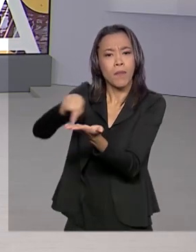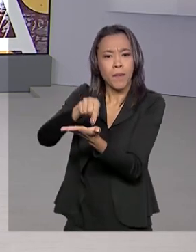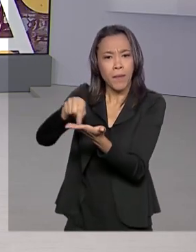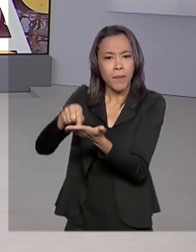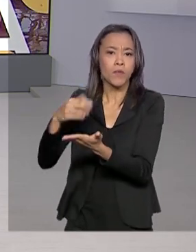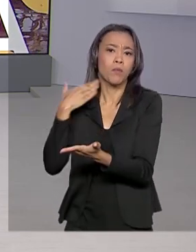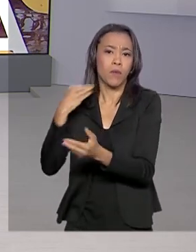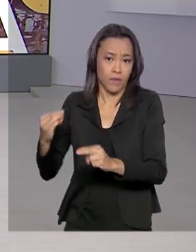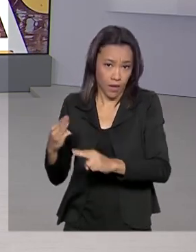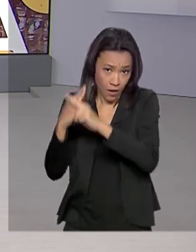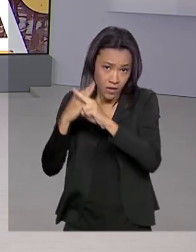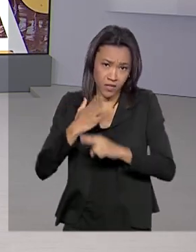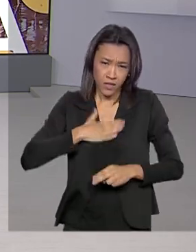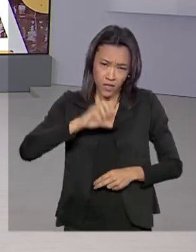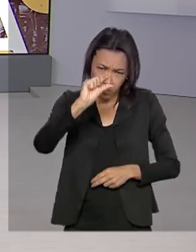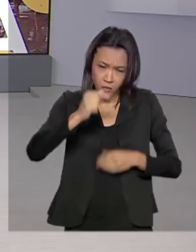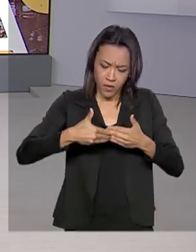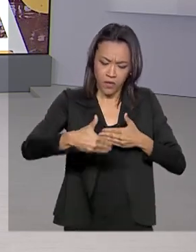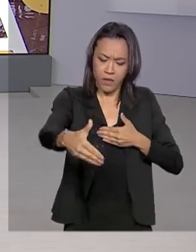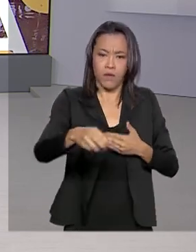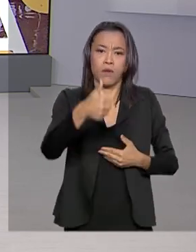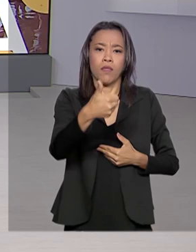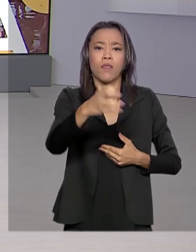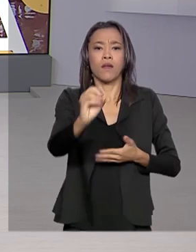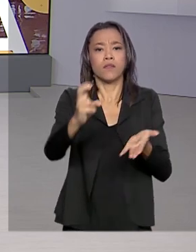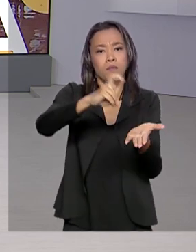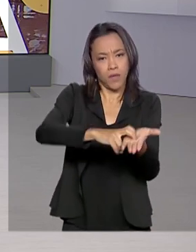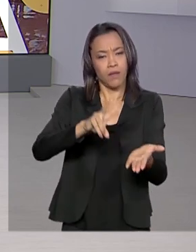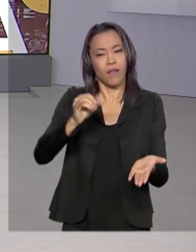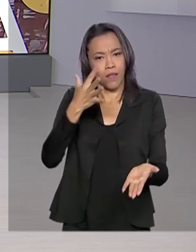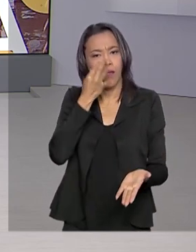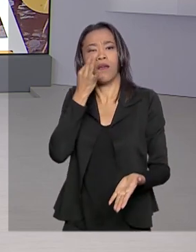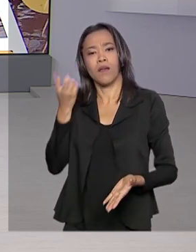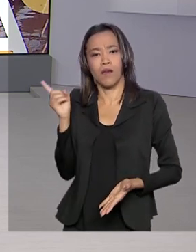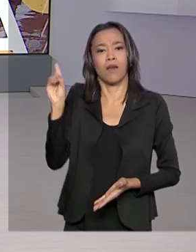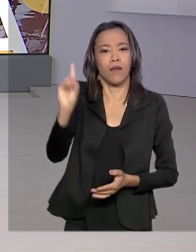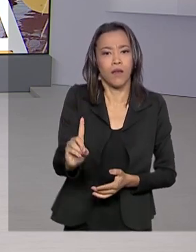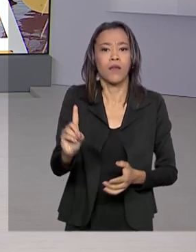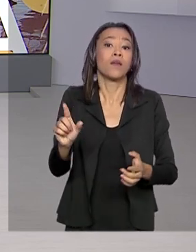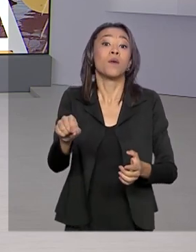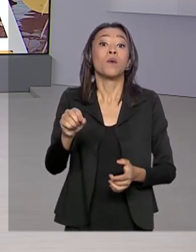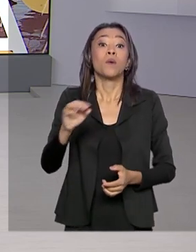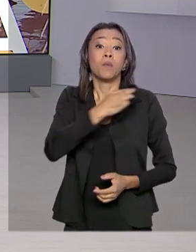Caixa será daqui a pouquinho às 10 horas da manhã e terá a presença do ministro da CGU, Wagner Rosário.